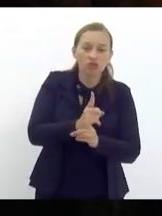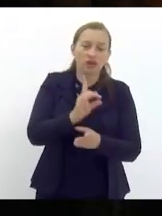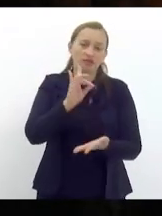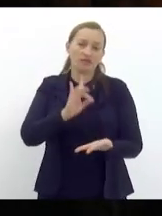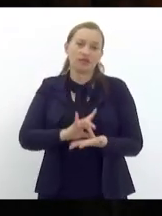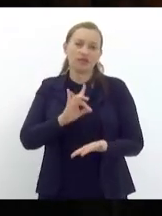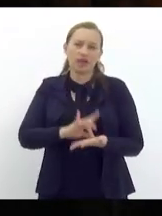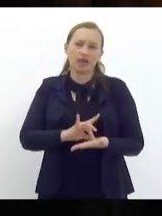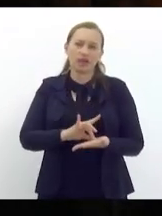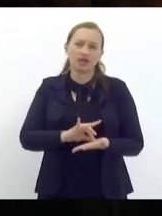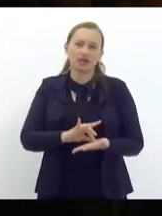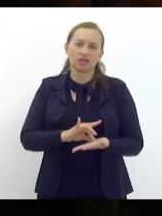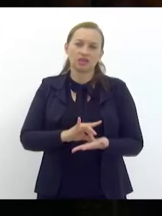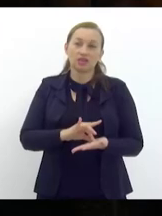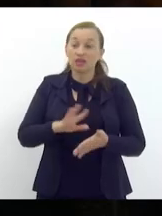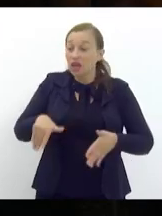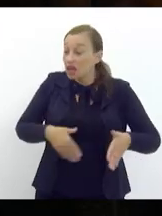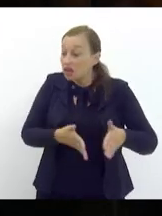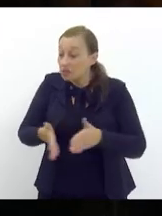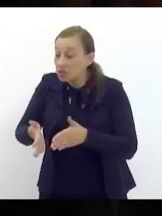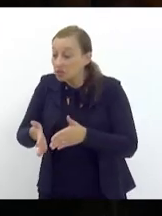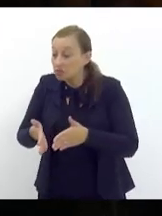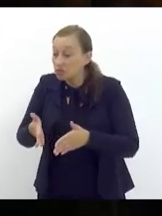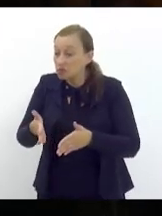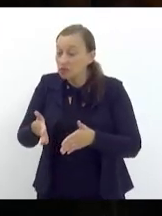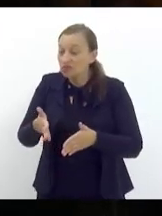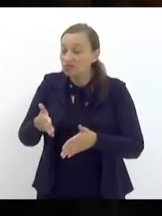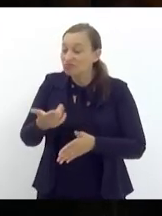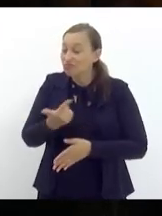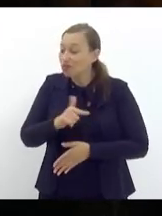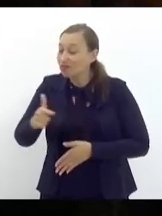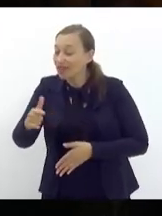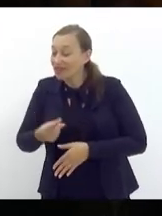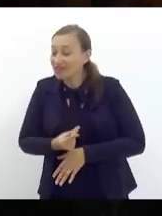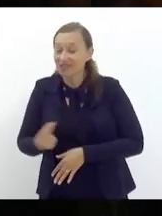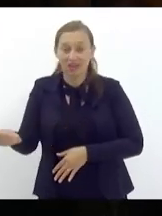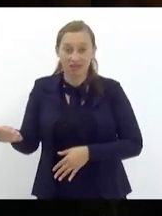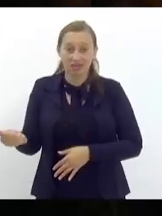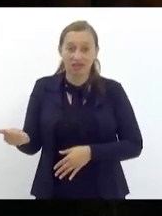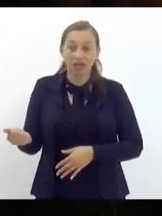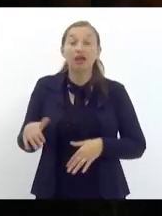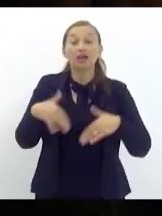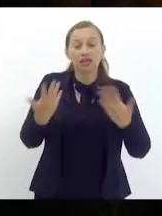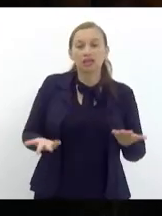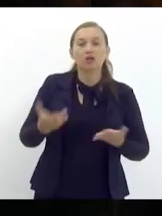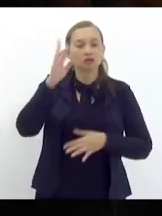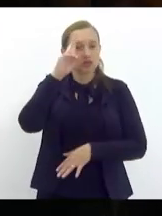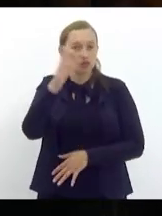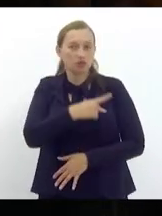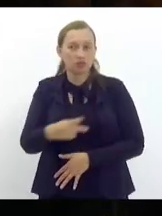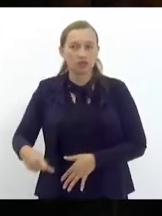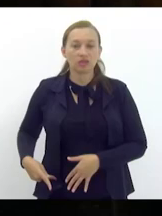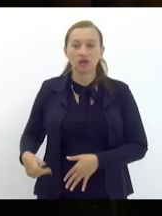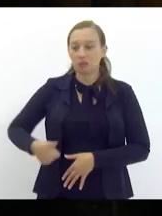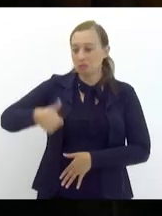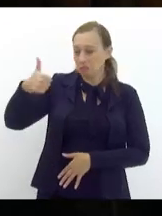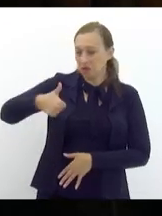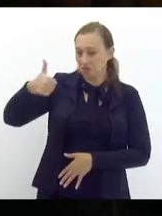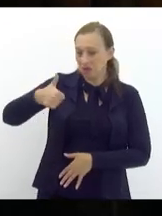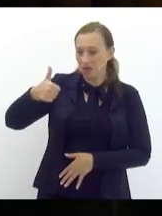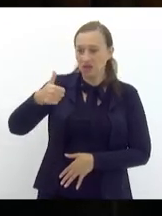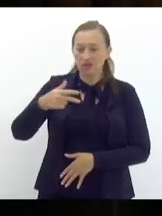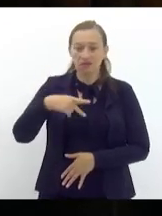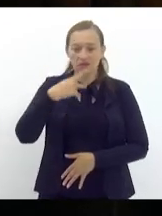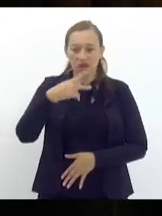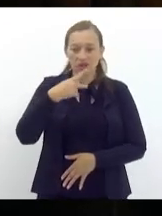vai para becos sem saída então senhora presidente primeira parte da minha fala para mostrar